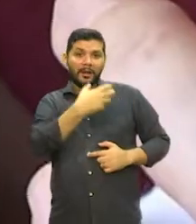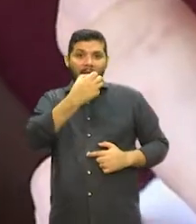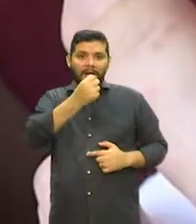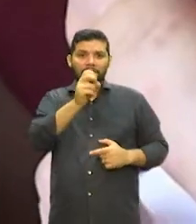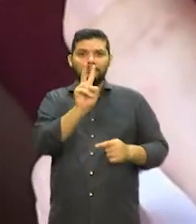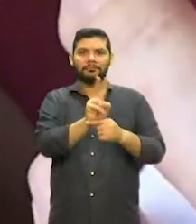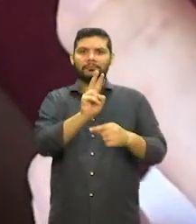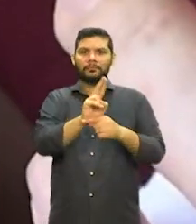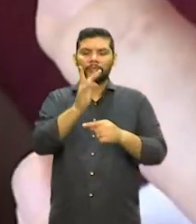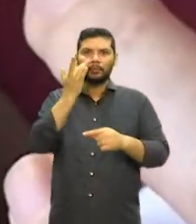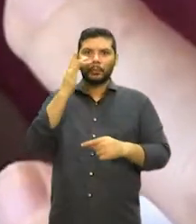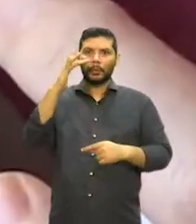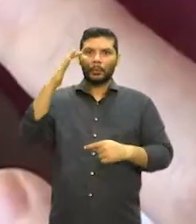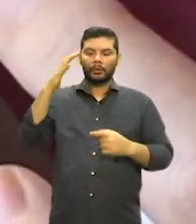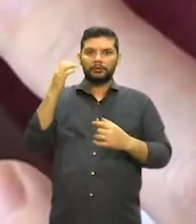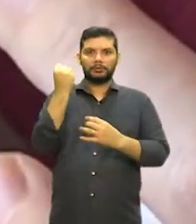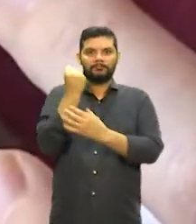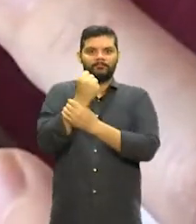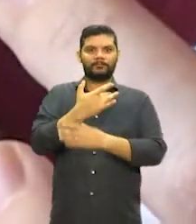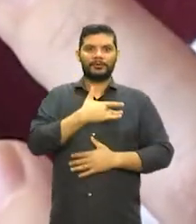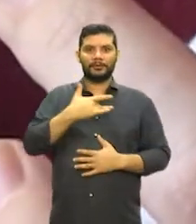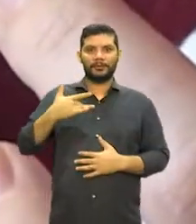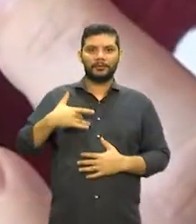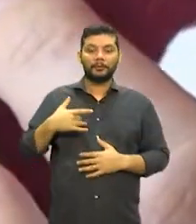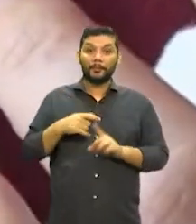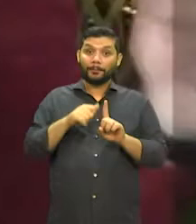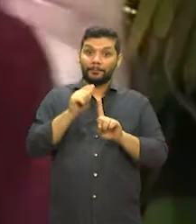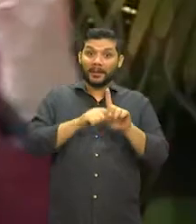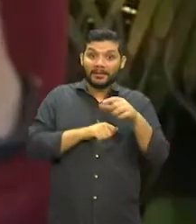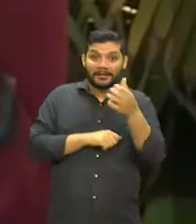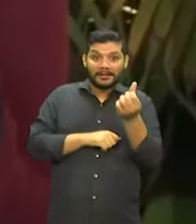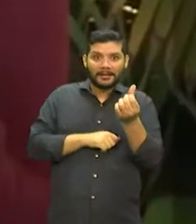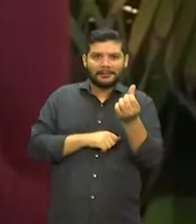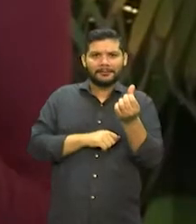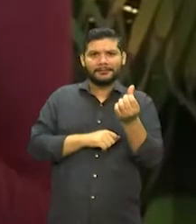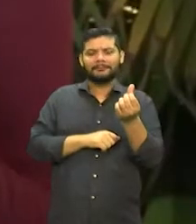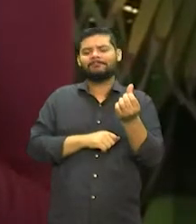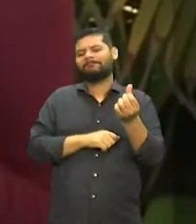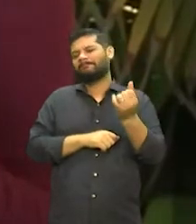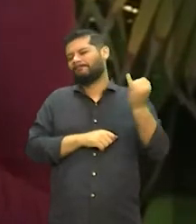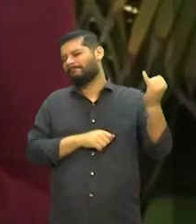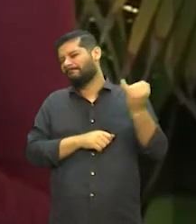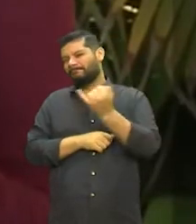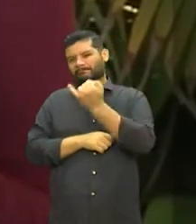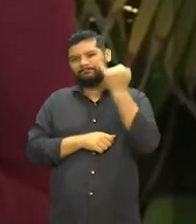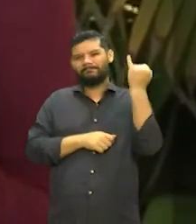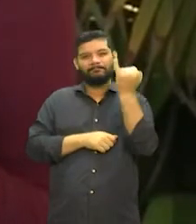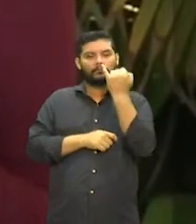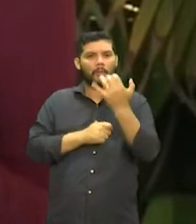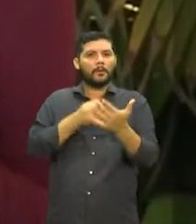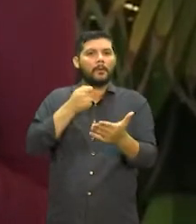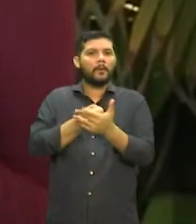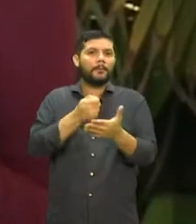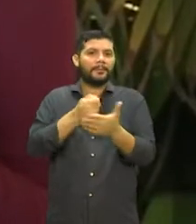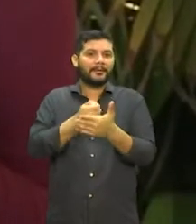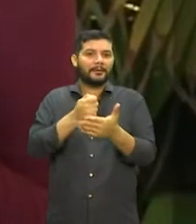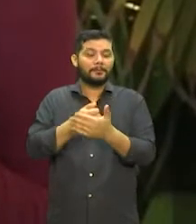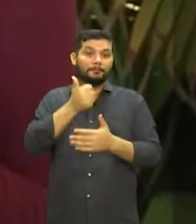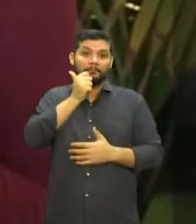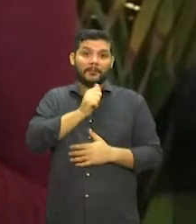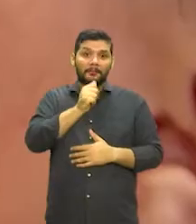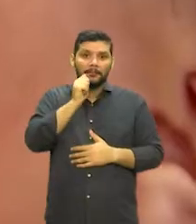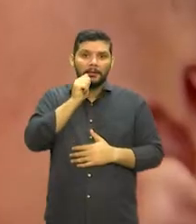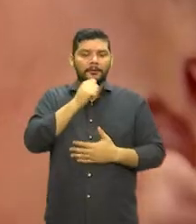a amamentação exclusiva nos seis primeiros meses de vida deve ser um requisito obrigatório para as mães que podem